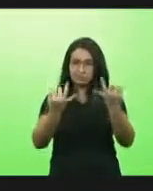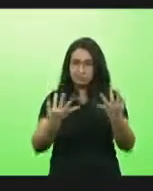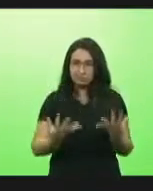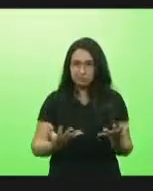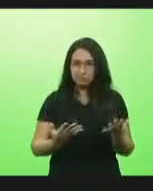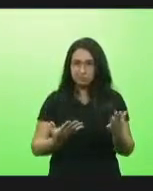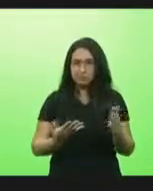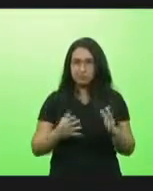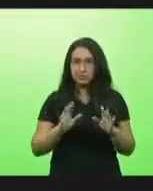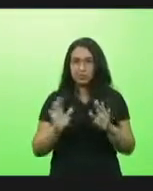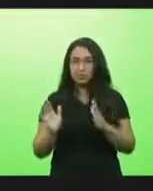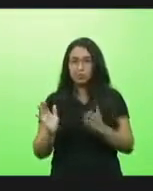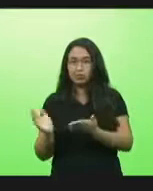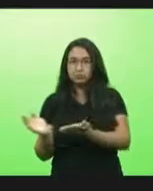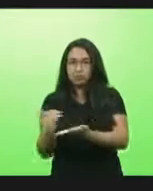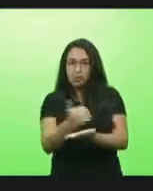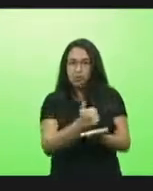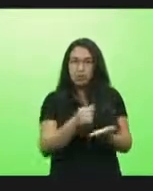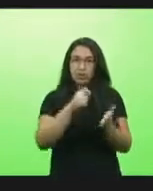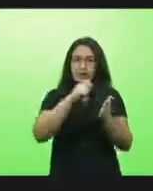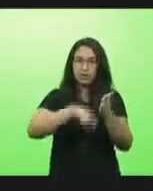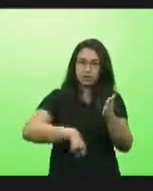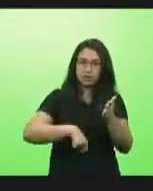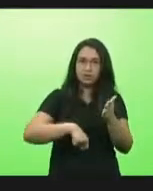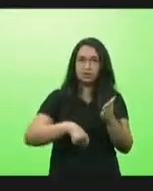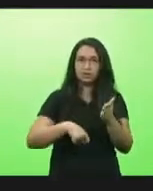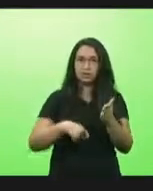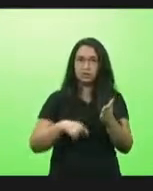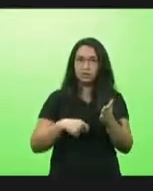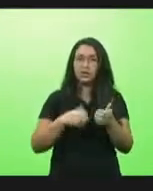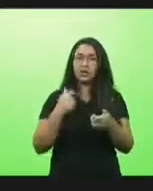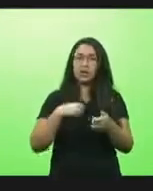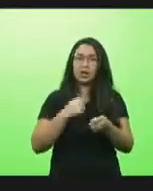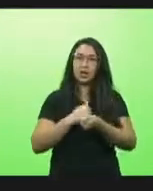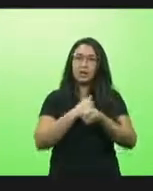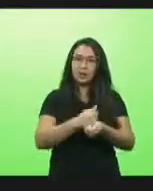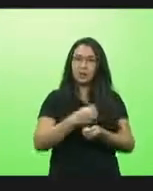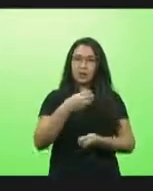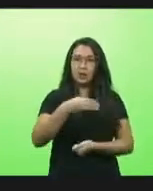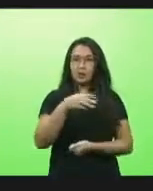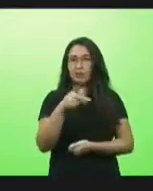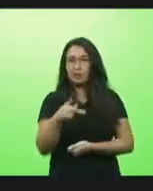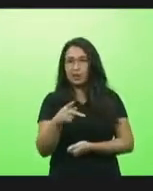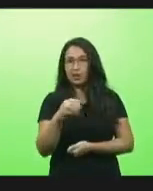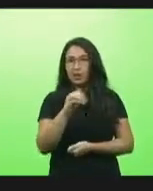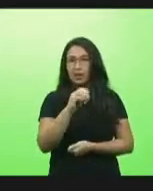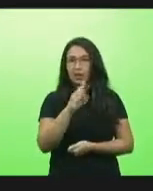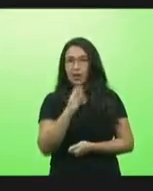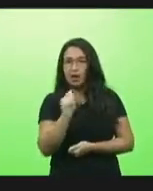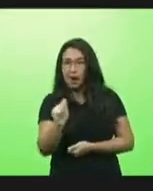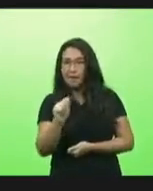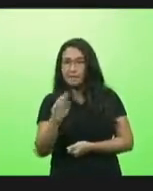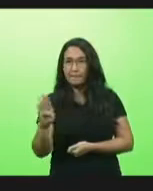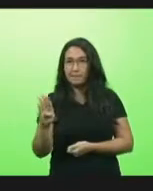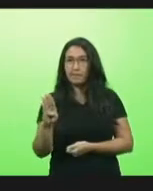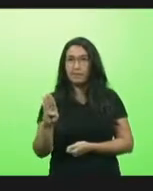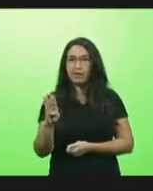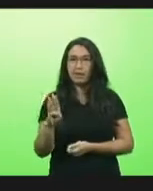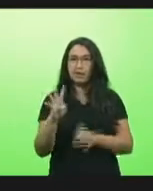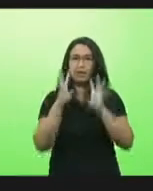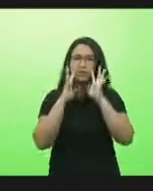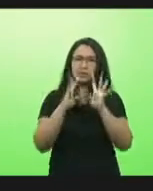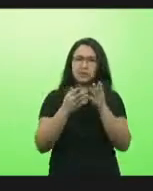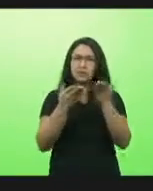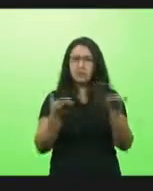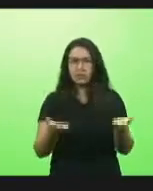para que ele venha tramitar em caráter de urgência tem o apoio do MP tem o apoio da OAB e a gente busca com os parceiros que olhem com carinho esse projeto de